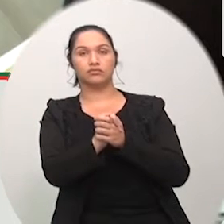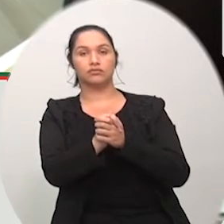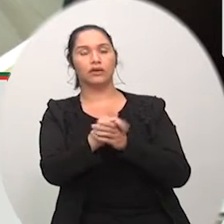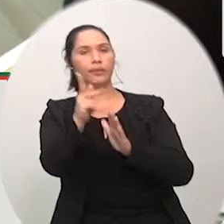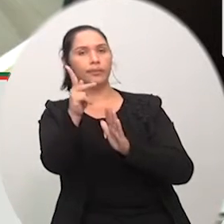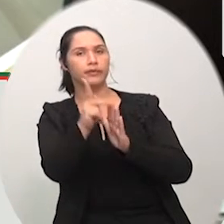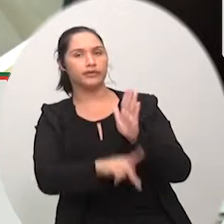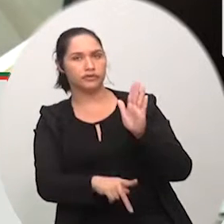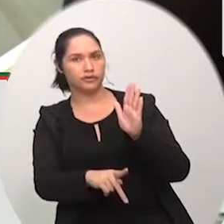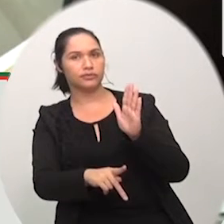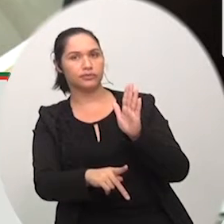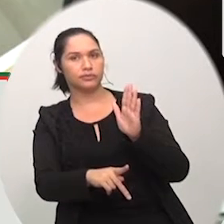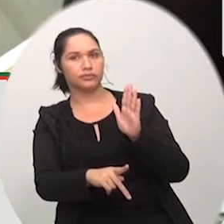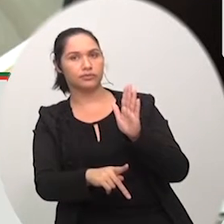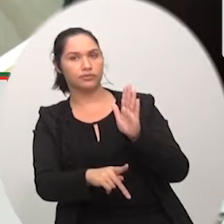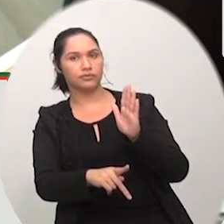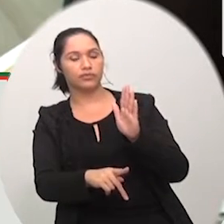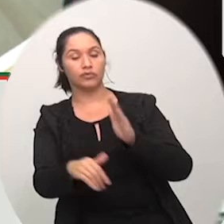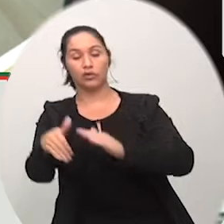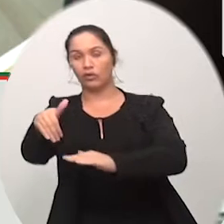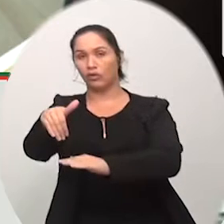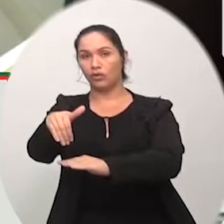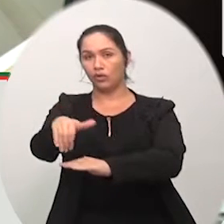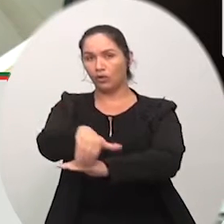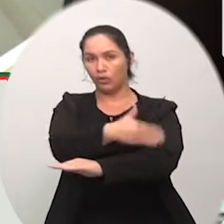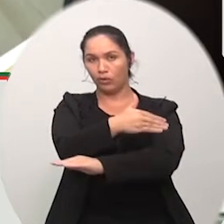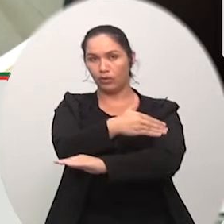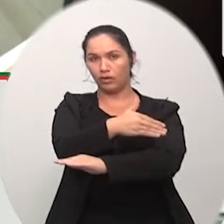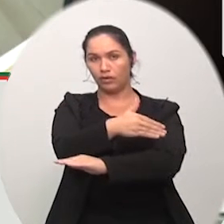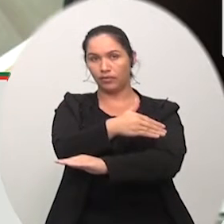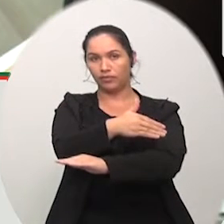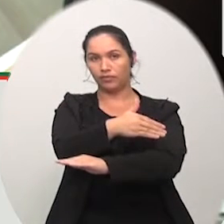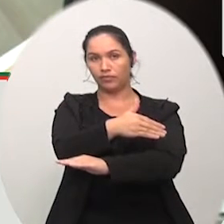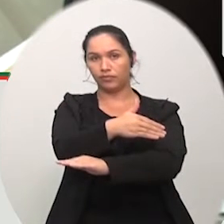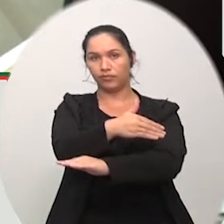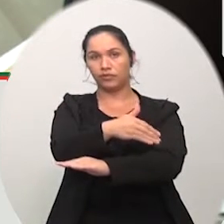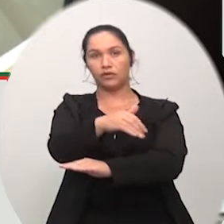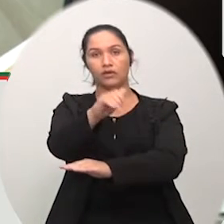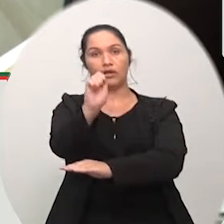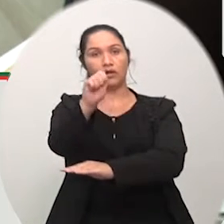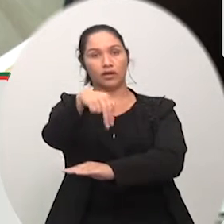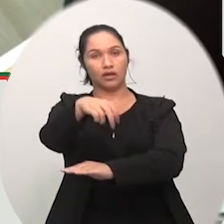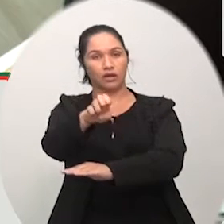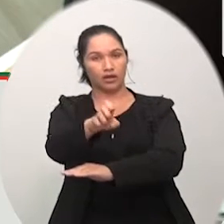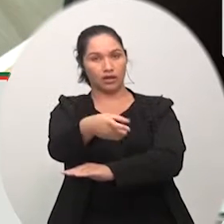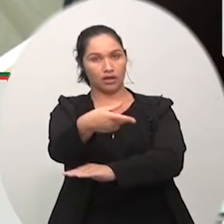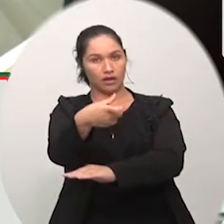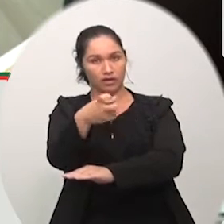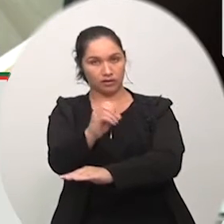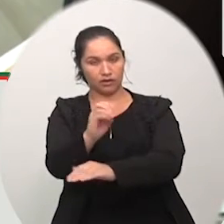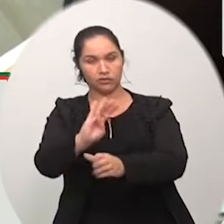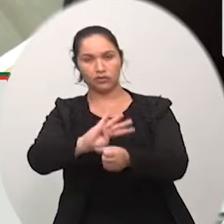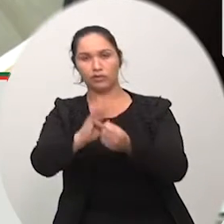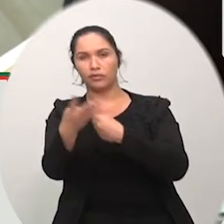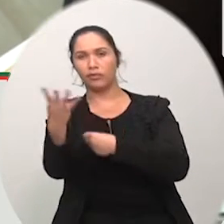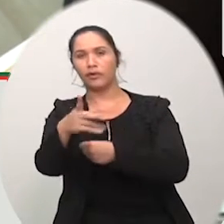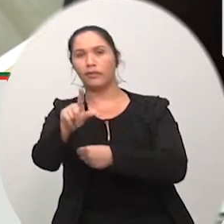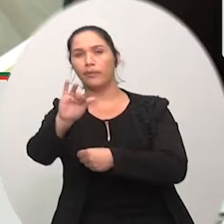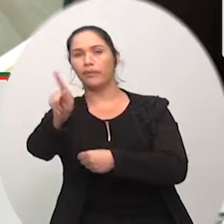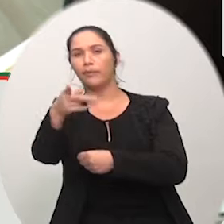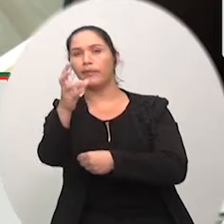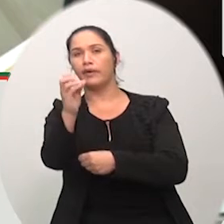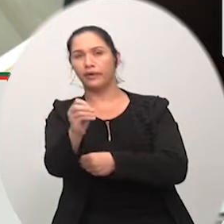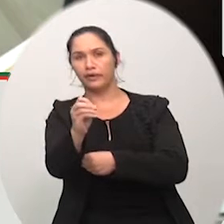existe projeto para transformação da atual rua delimitada em anexo situado no bairro quarta linha